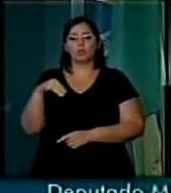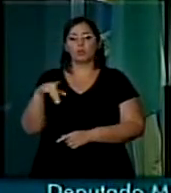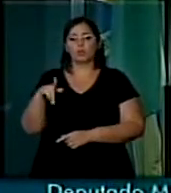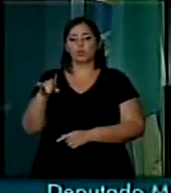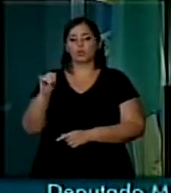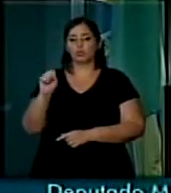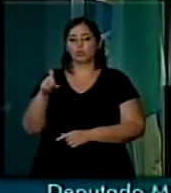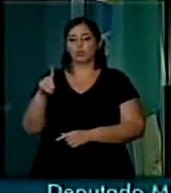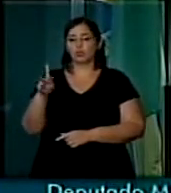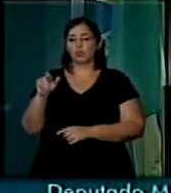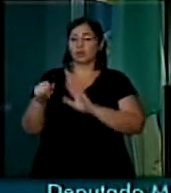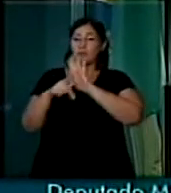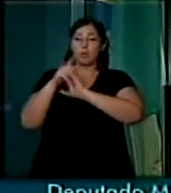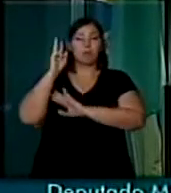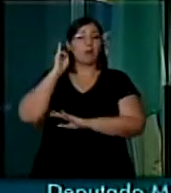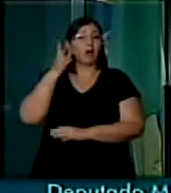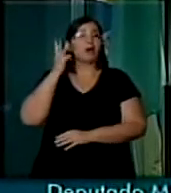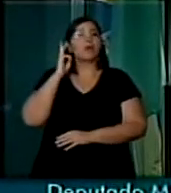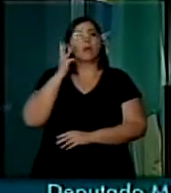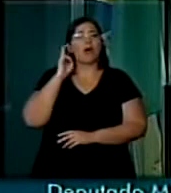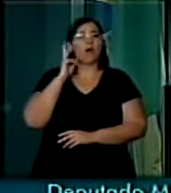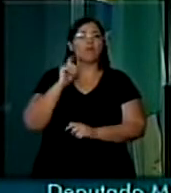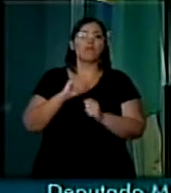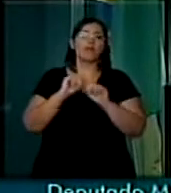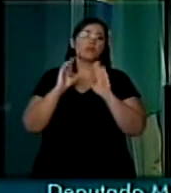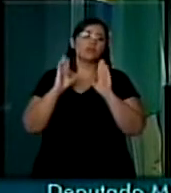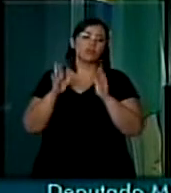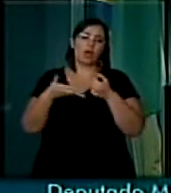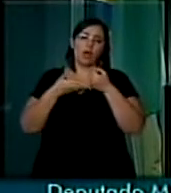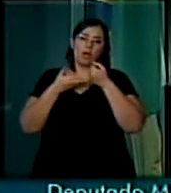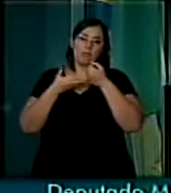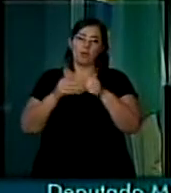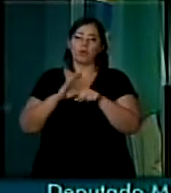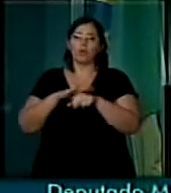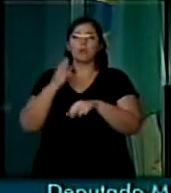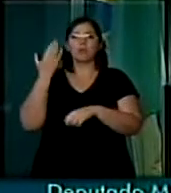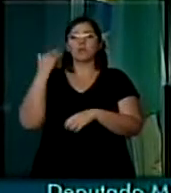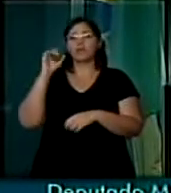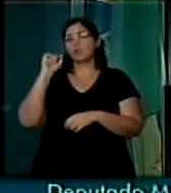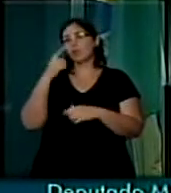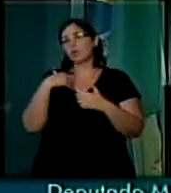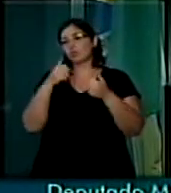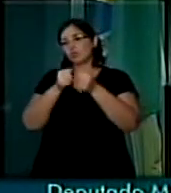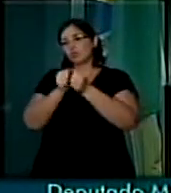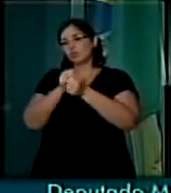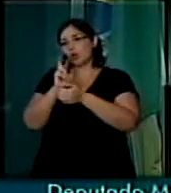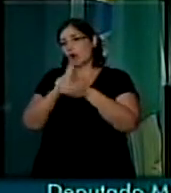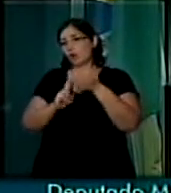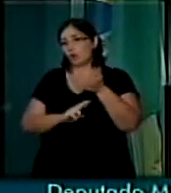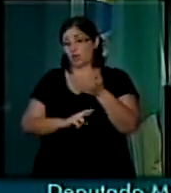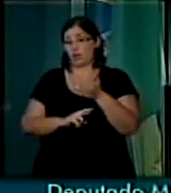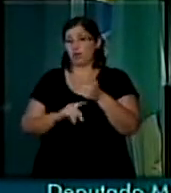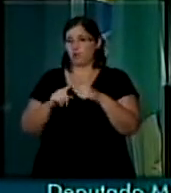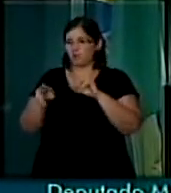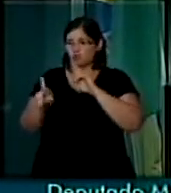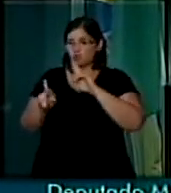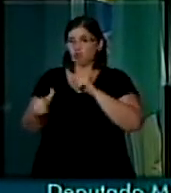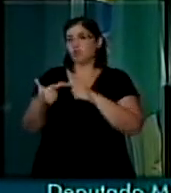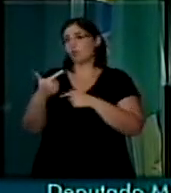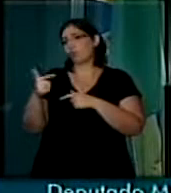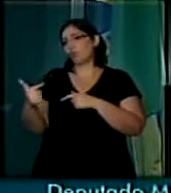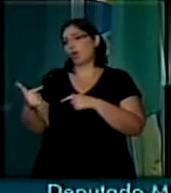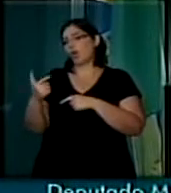Dutra, lá do Maranhão, fez quando esteve à frente dessa relatoria. Mas não foi diferente